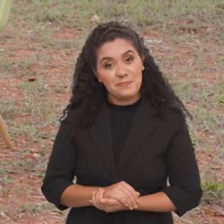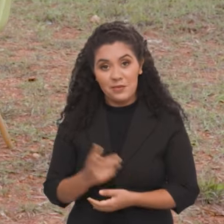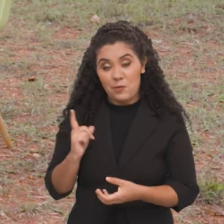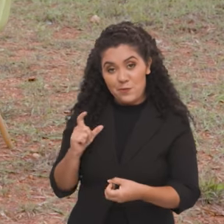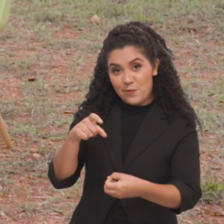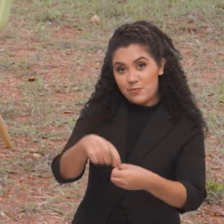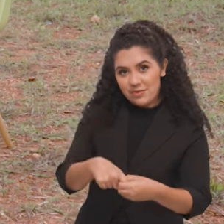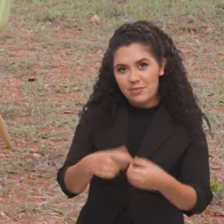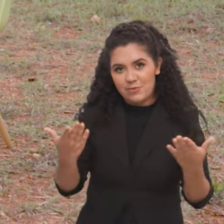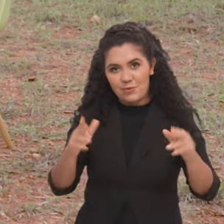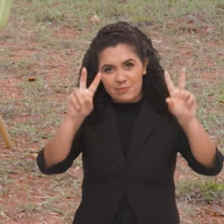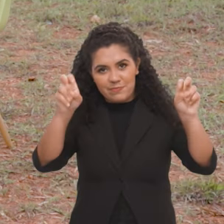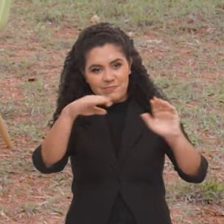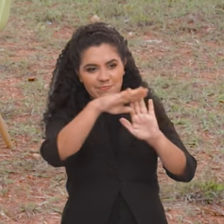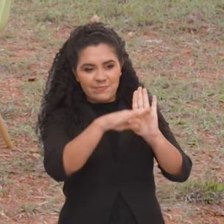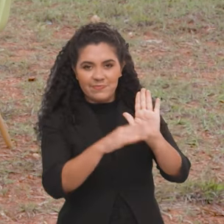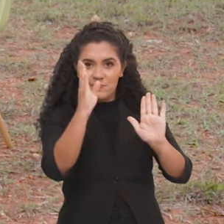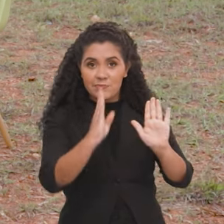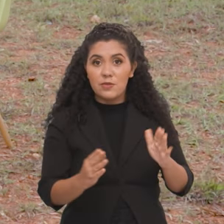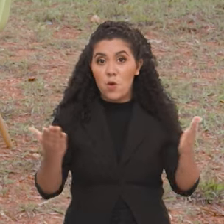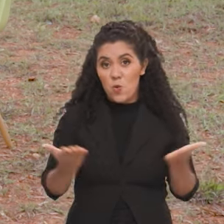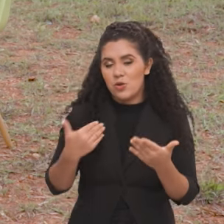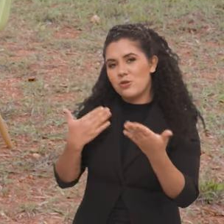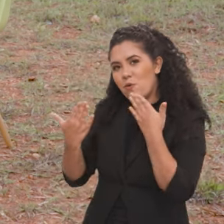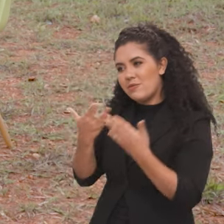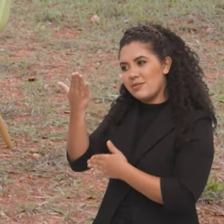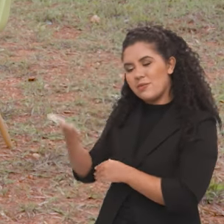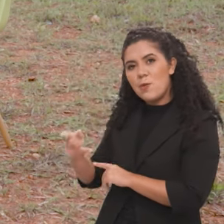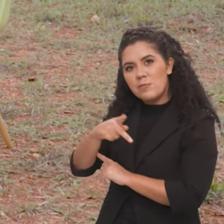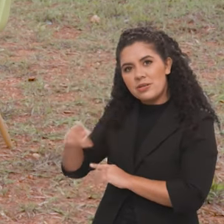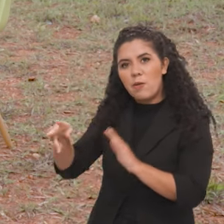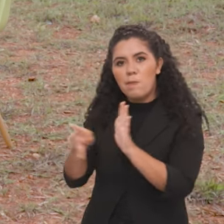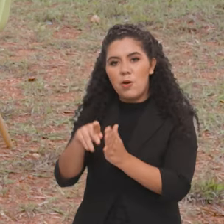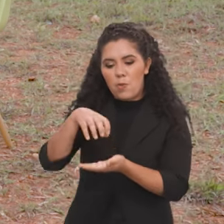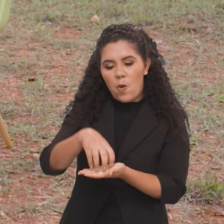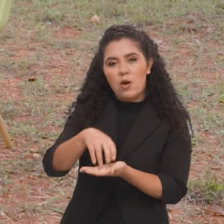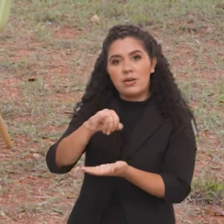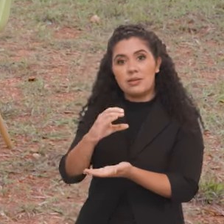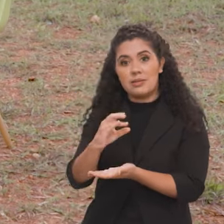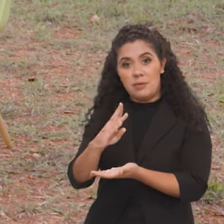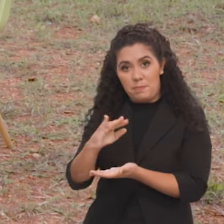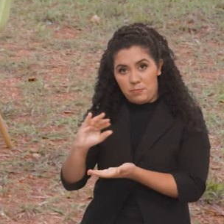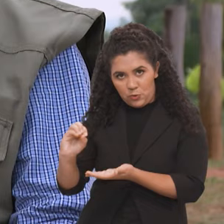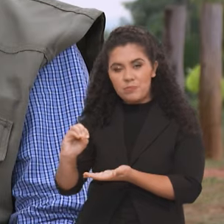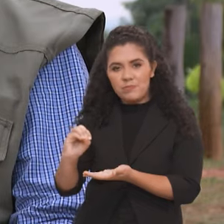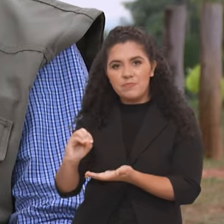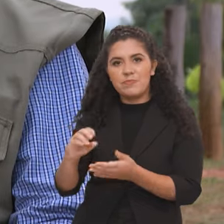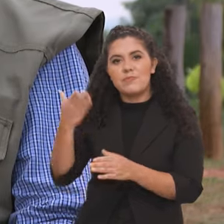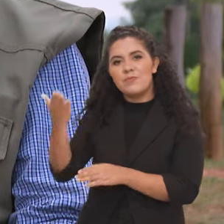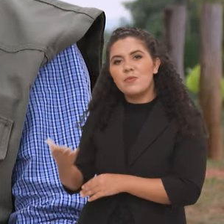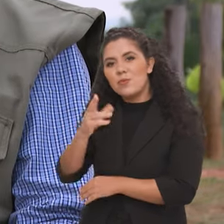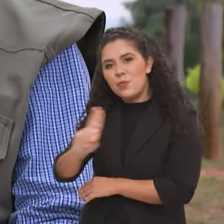Já estamos de volta com o Brasil em Pauta e a conversa hoje é com o presidente do Instituto Chico Mendes de Conservação da Biodiversidade,